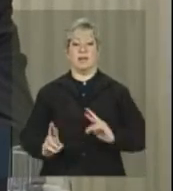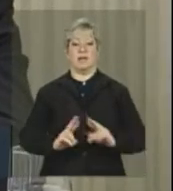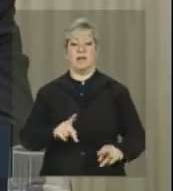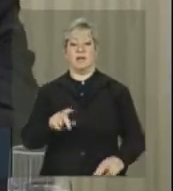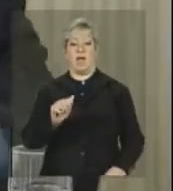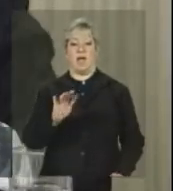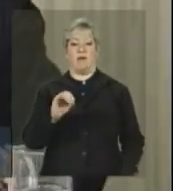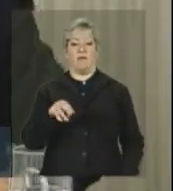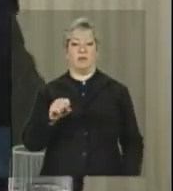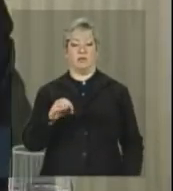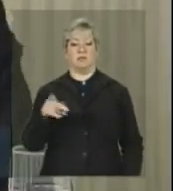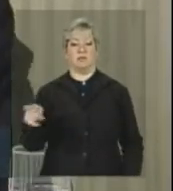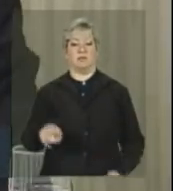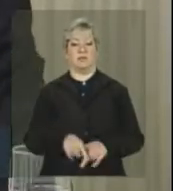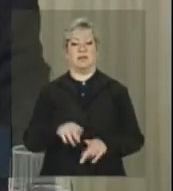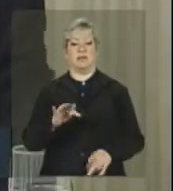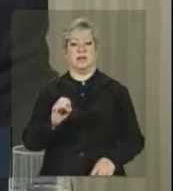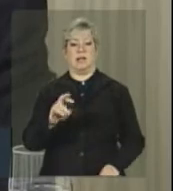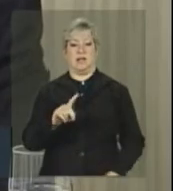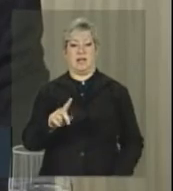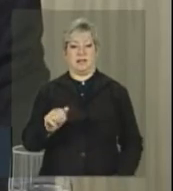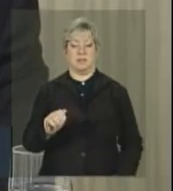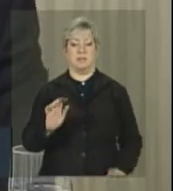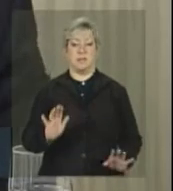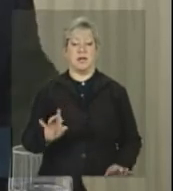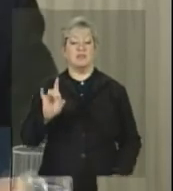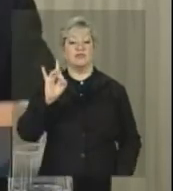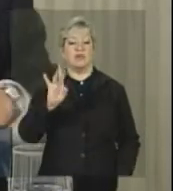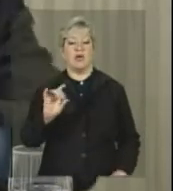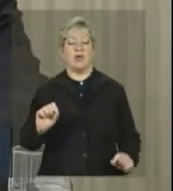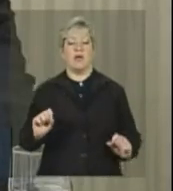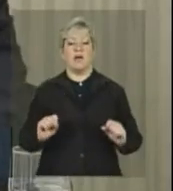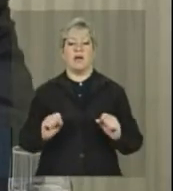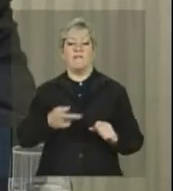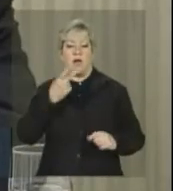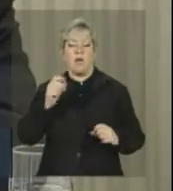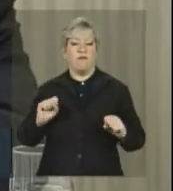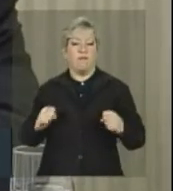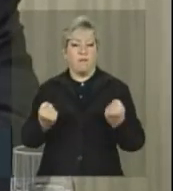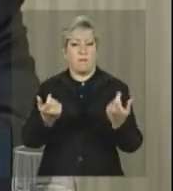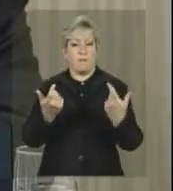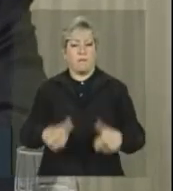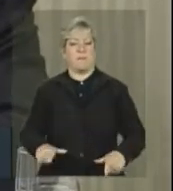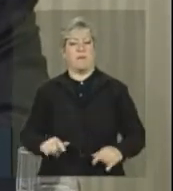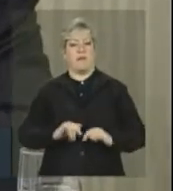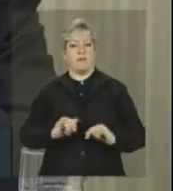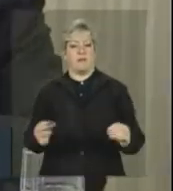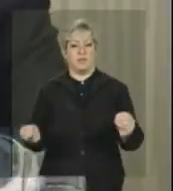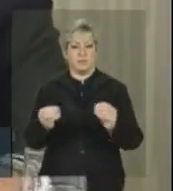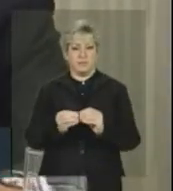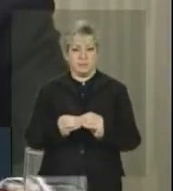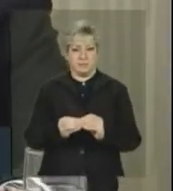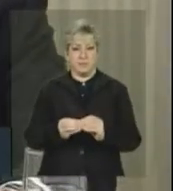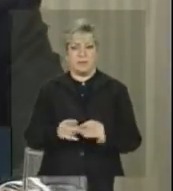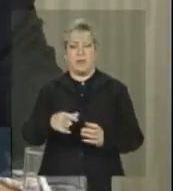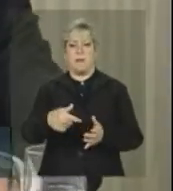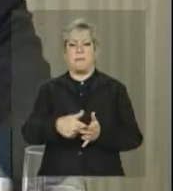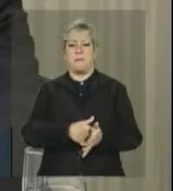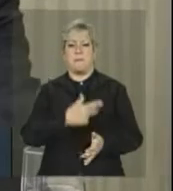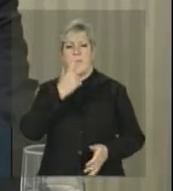do Afonso e da Tereza Campino. Mas só reforçando um pouco da pergunta feita, acho, pelo